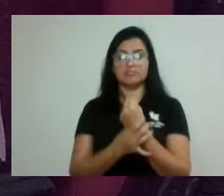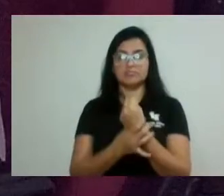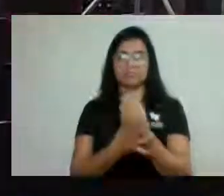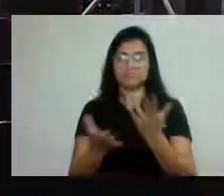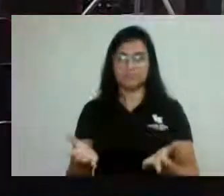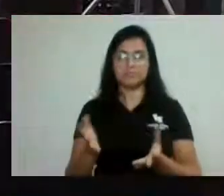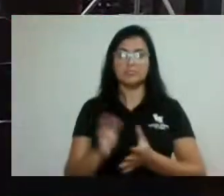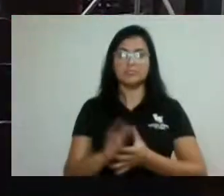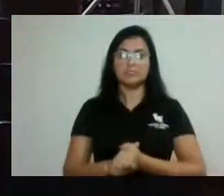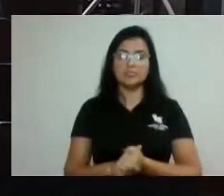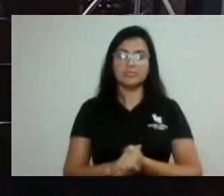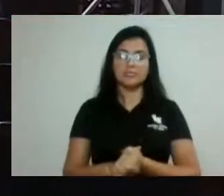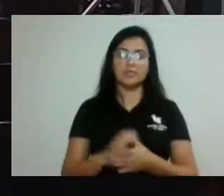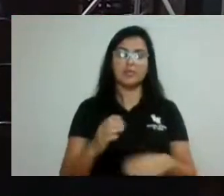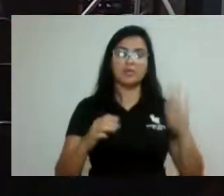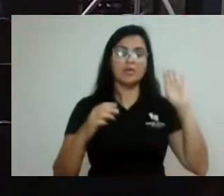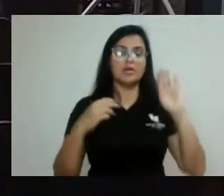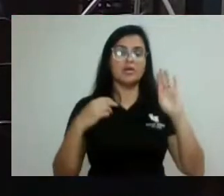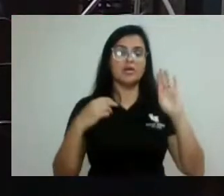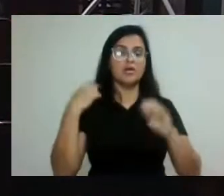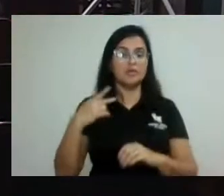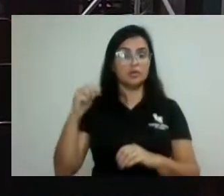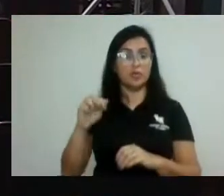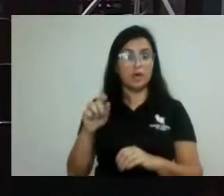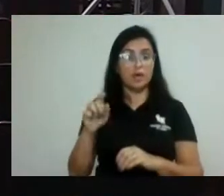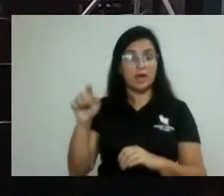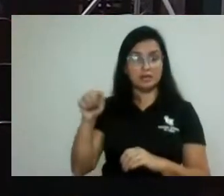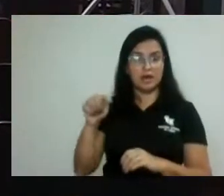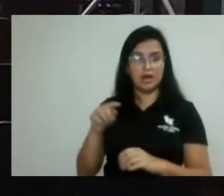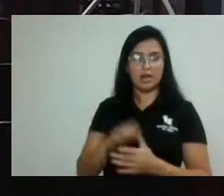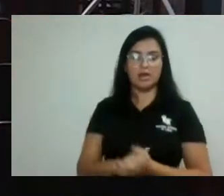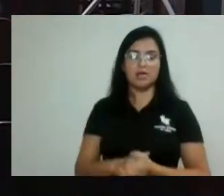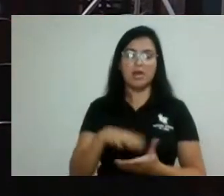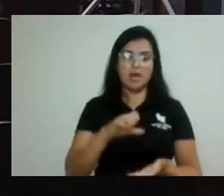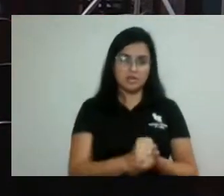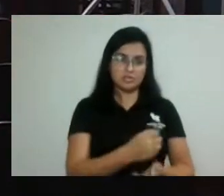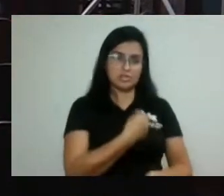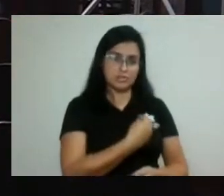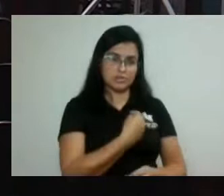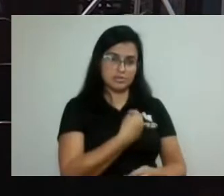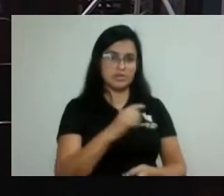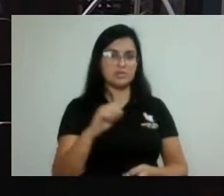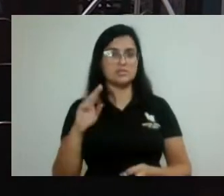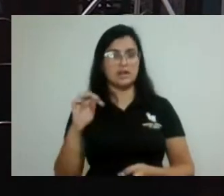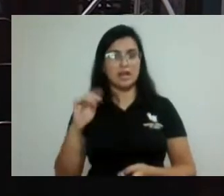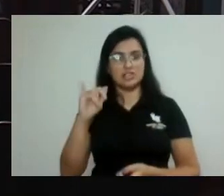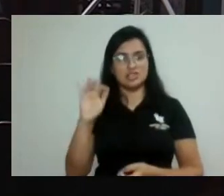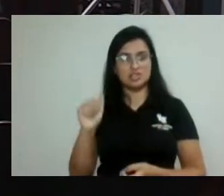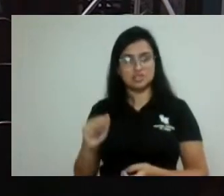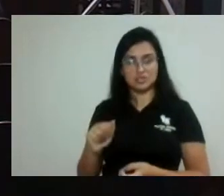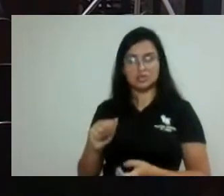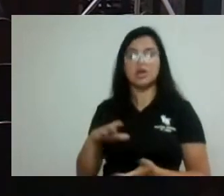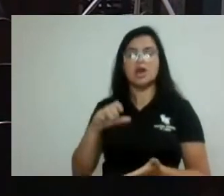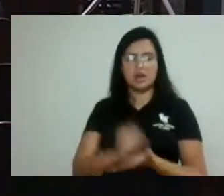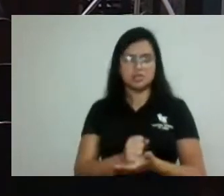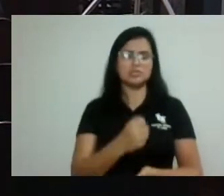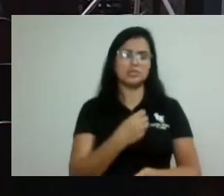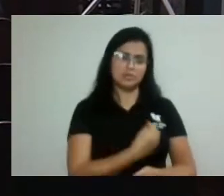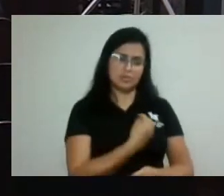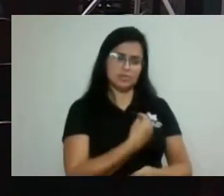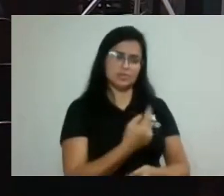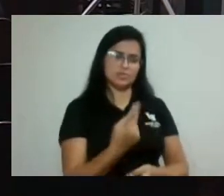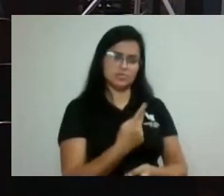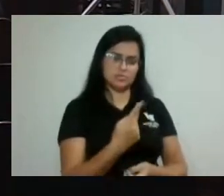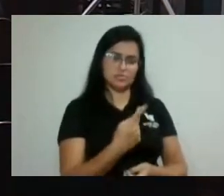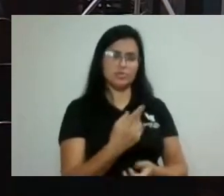pela ordem, vereador André. Pela ordem. Pela ordem. Depois, vereadora Cátia, pela ordem. Registrada a presença de vossa excelência. Só para registrar a